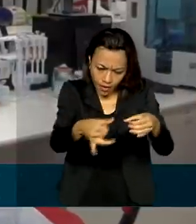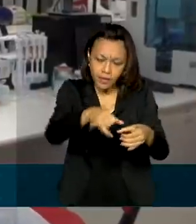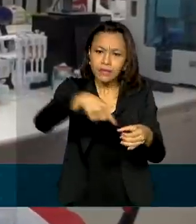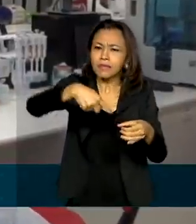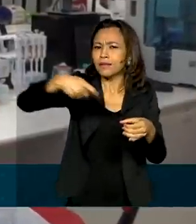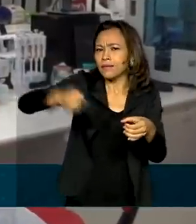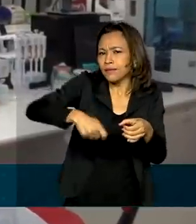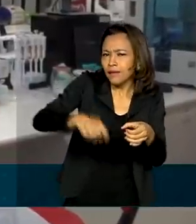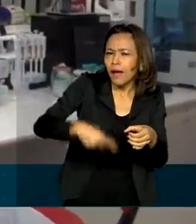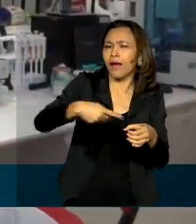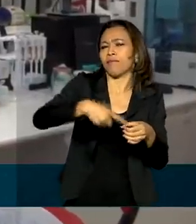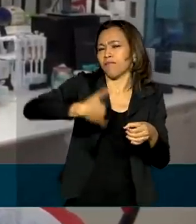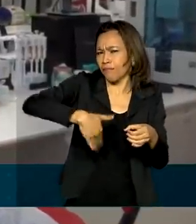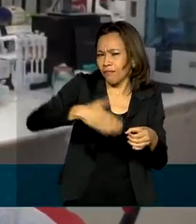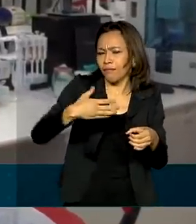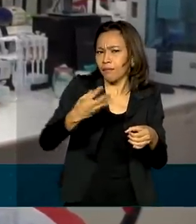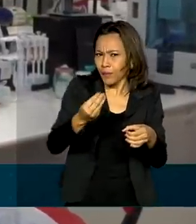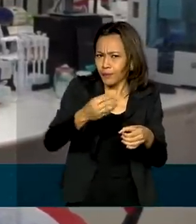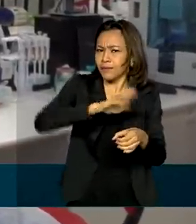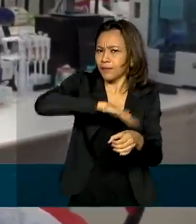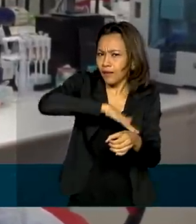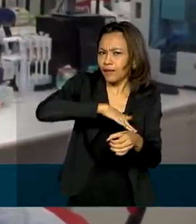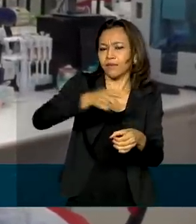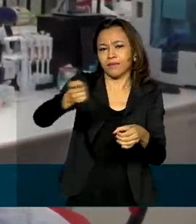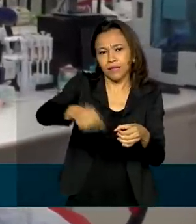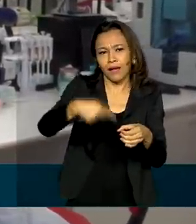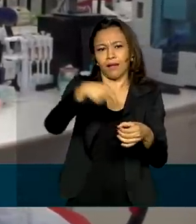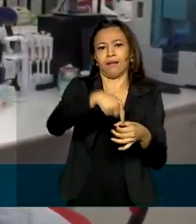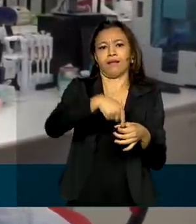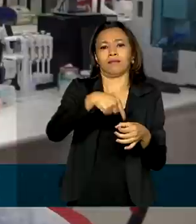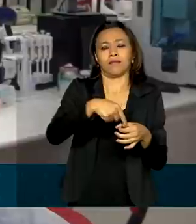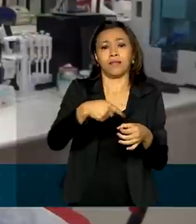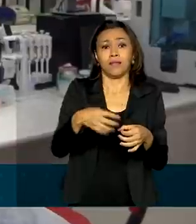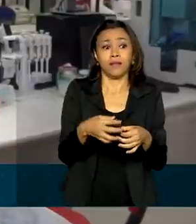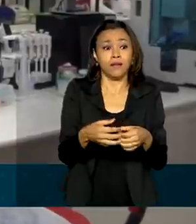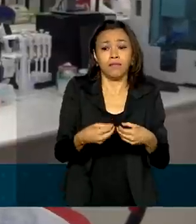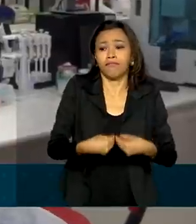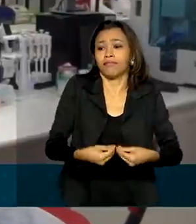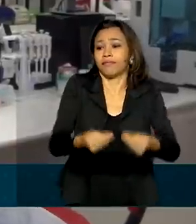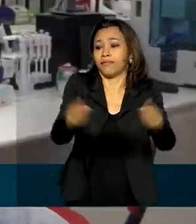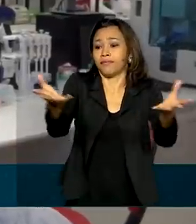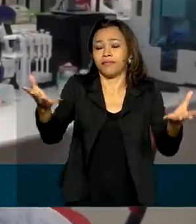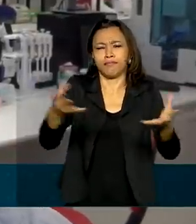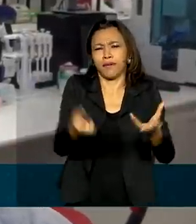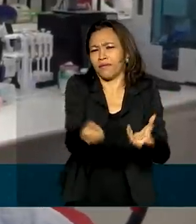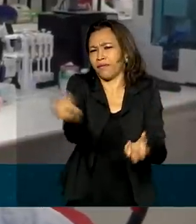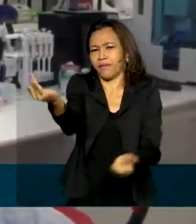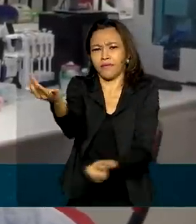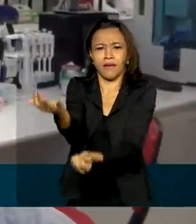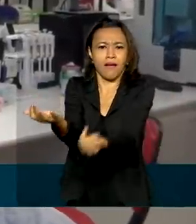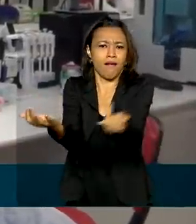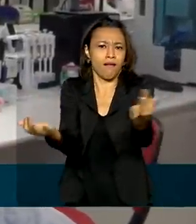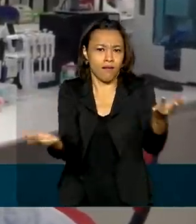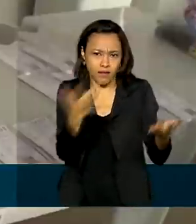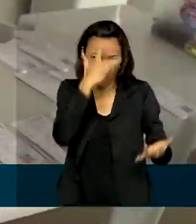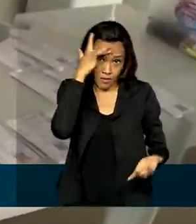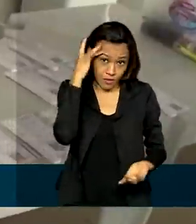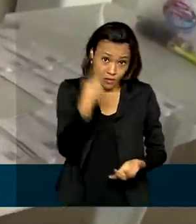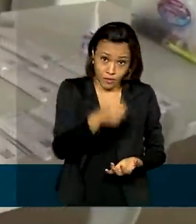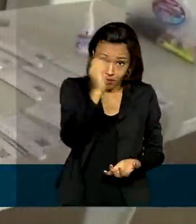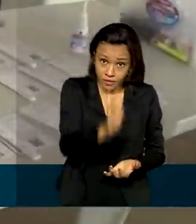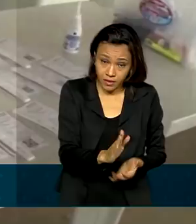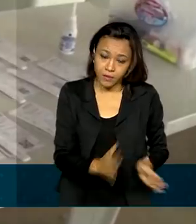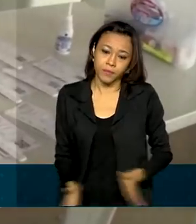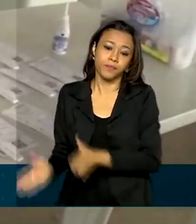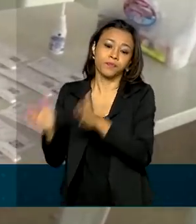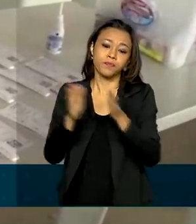suprido por mais tempo e disponibilizado para mais pessoas nacionalmente. Um